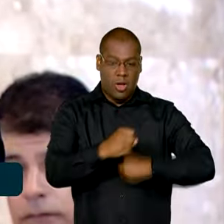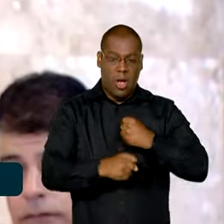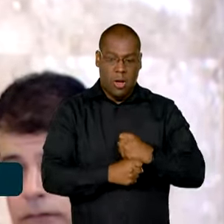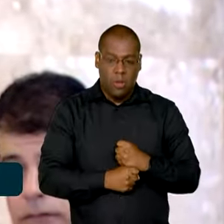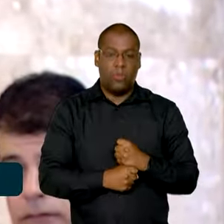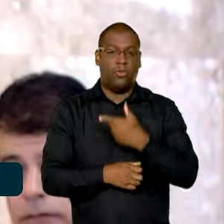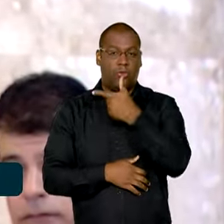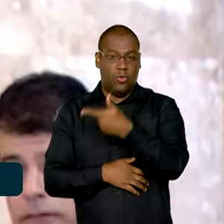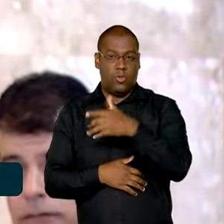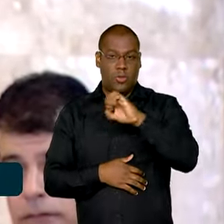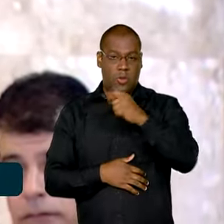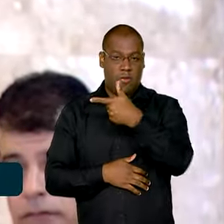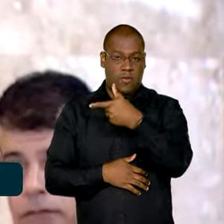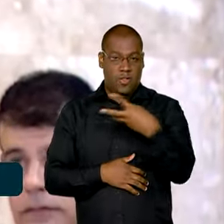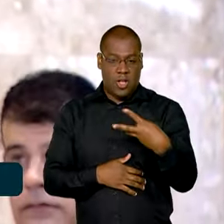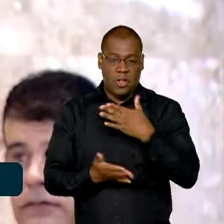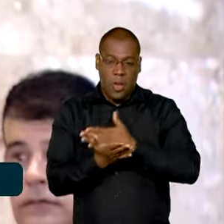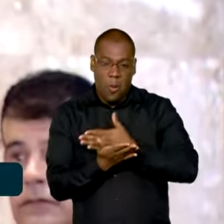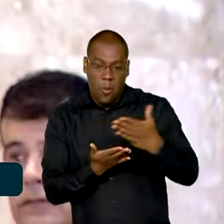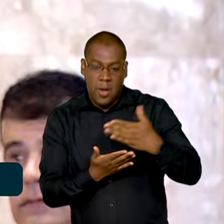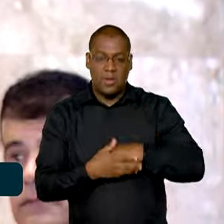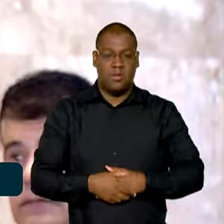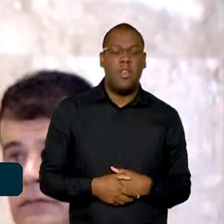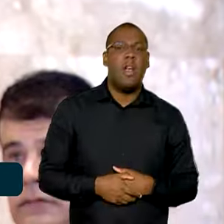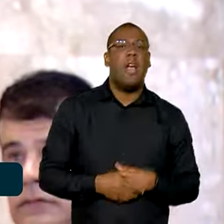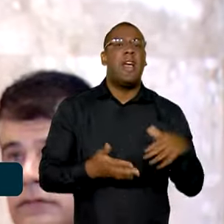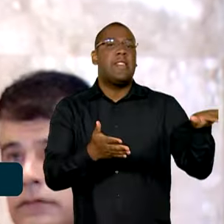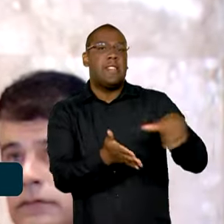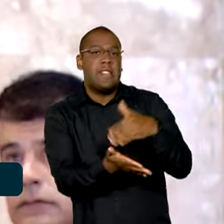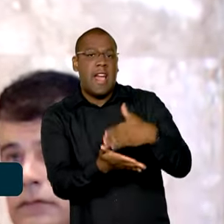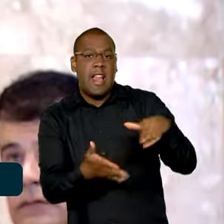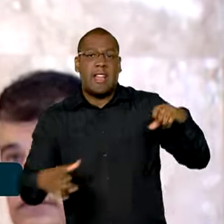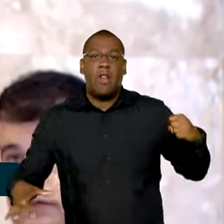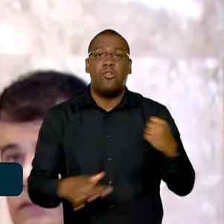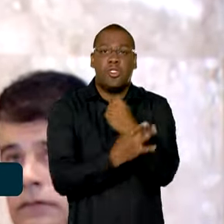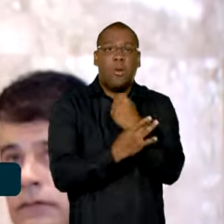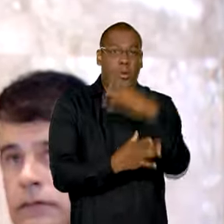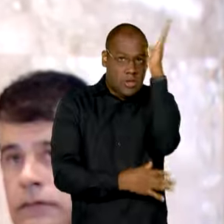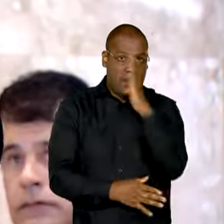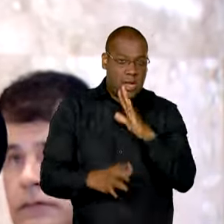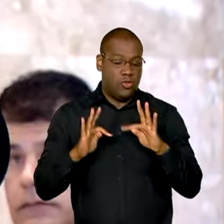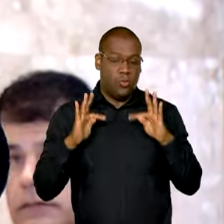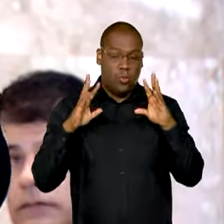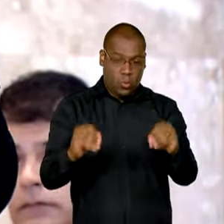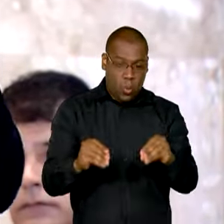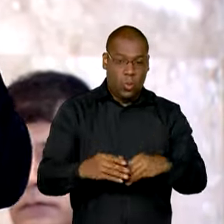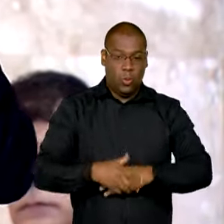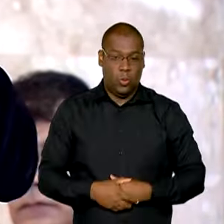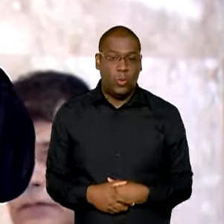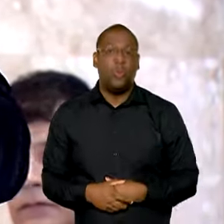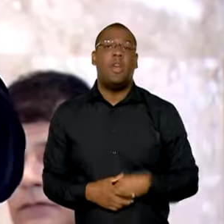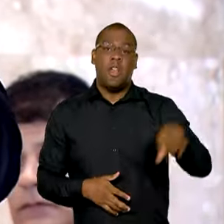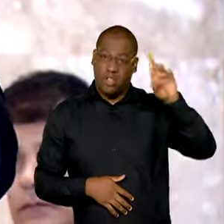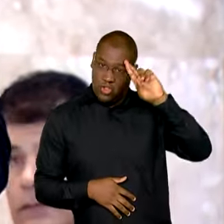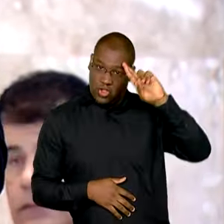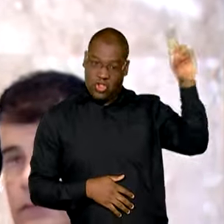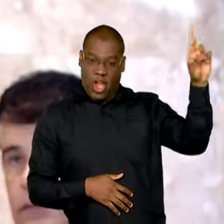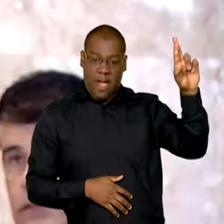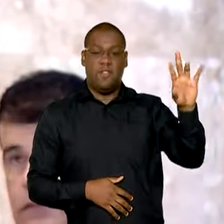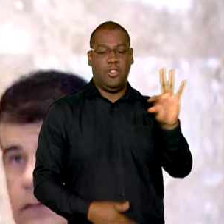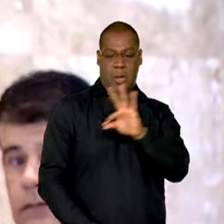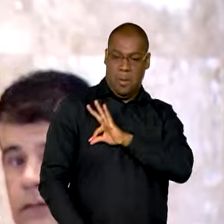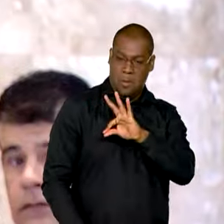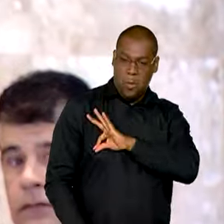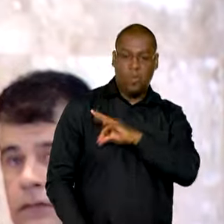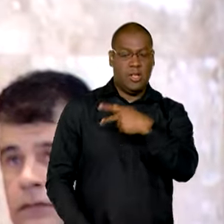2023, nós reunimos com todos os secretários de segurança do Brasil, reunimos com todos os comandantes gerais das polícias